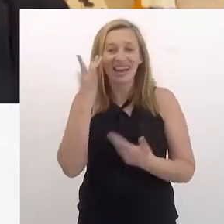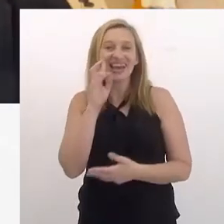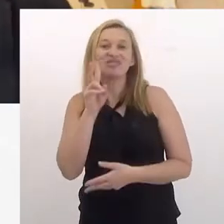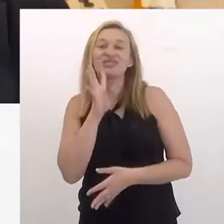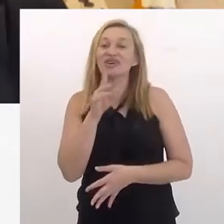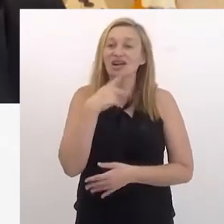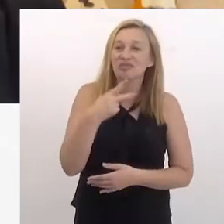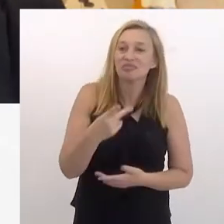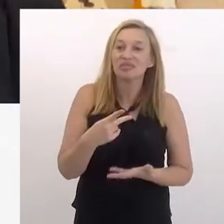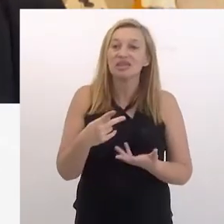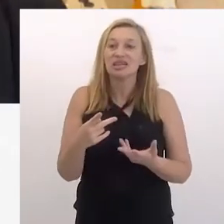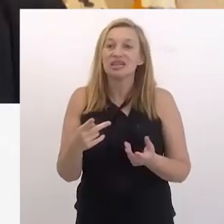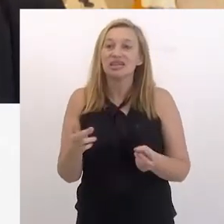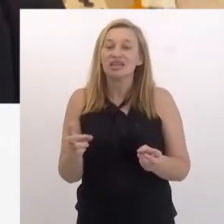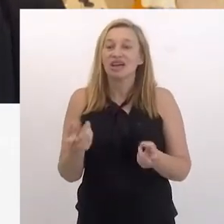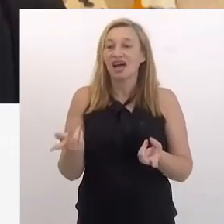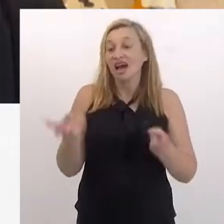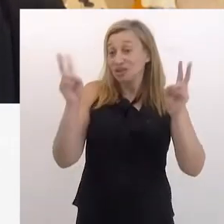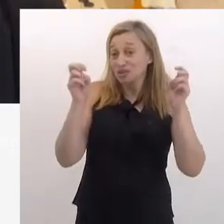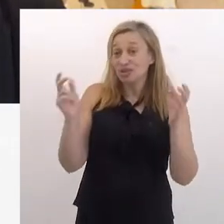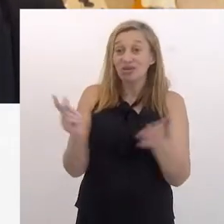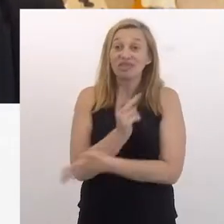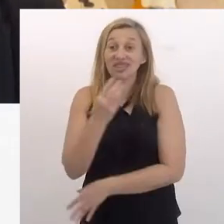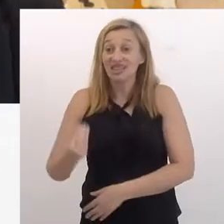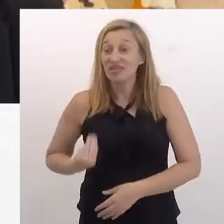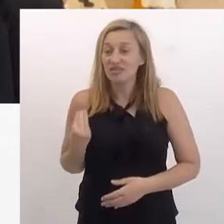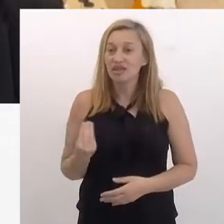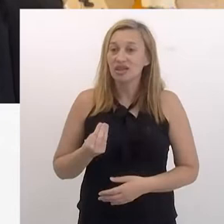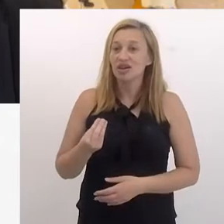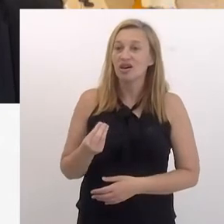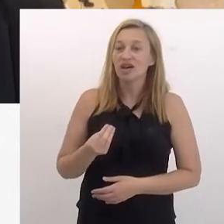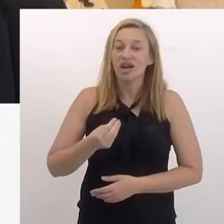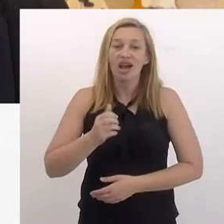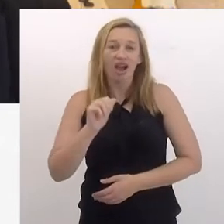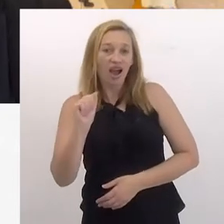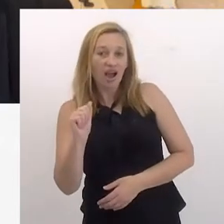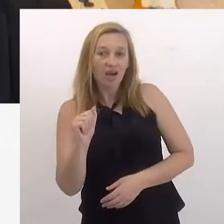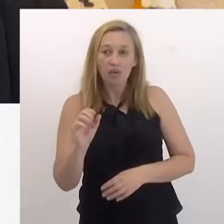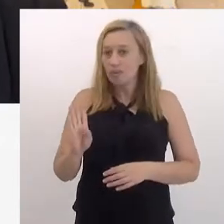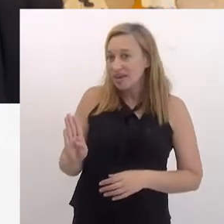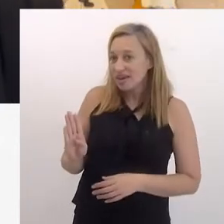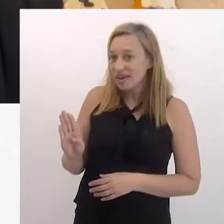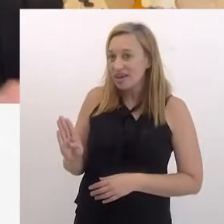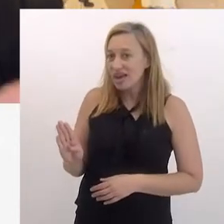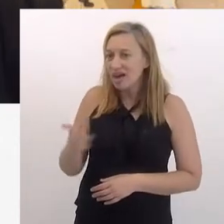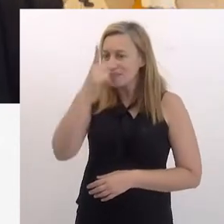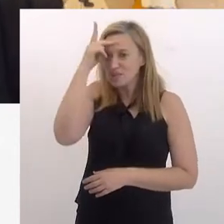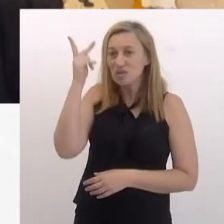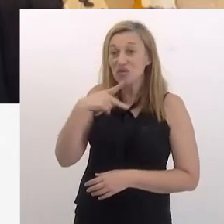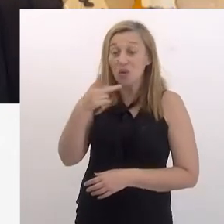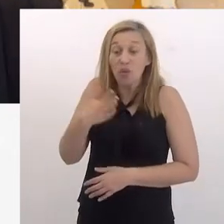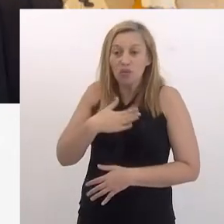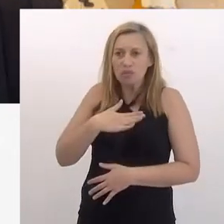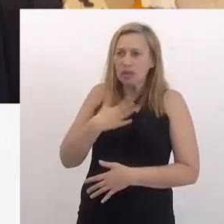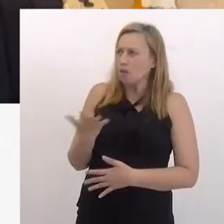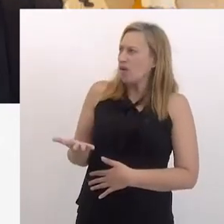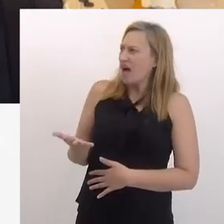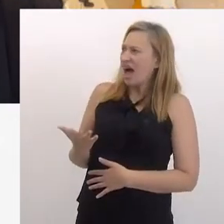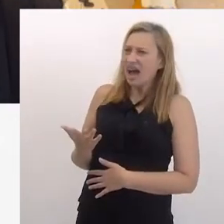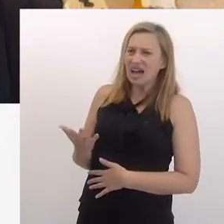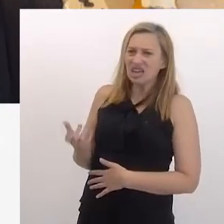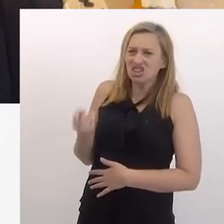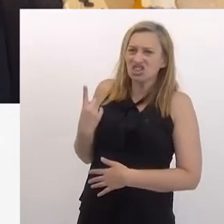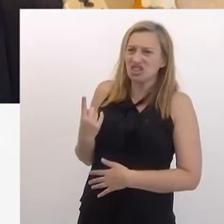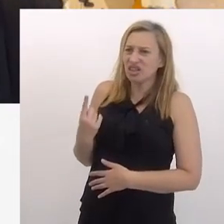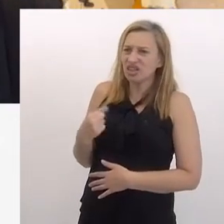esperança legal você falar disso, porque em situações de vida as pessoas também pensam Ah, fulano ou fulana. Aquela pessoa falou